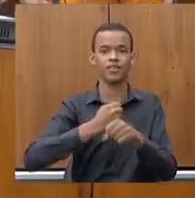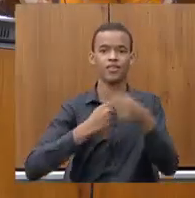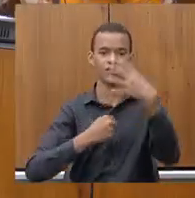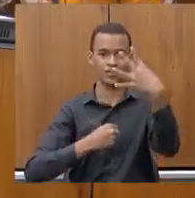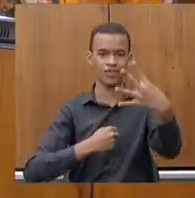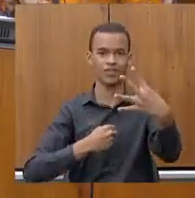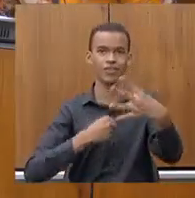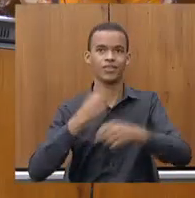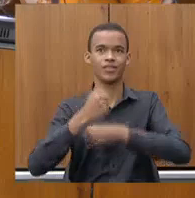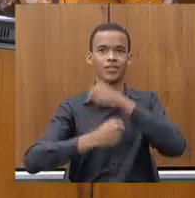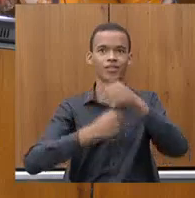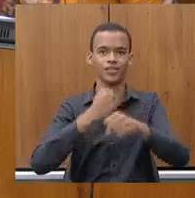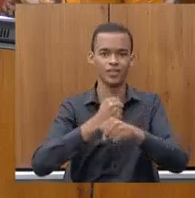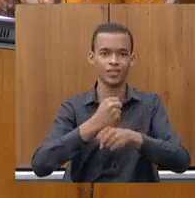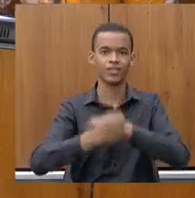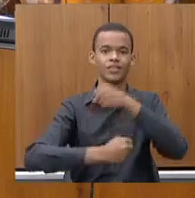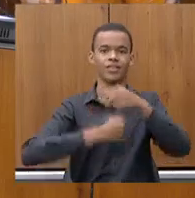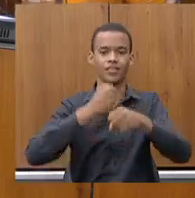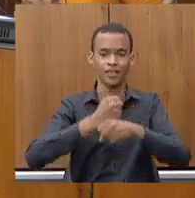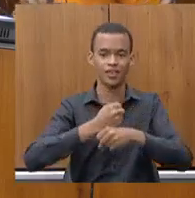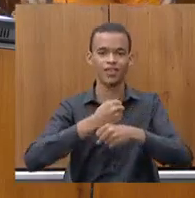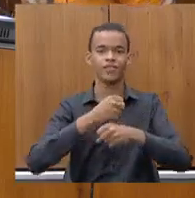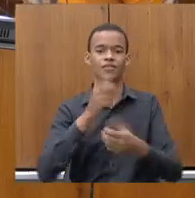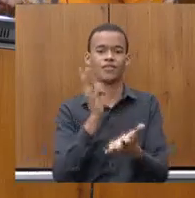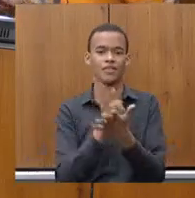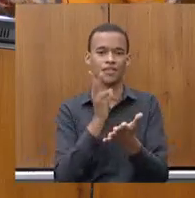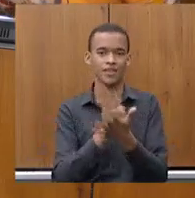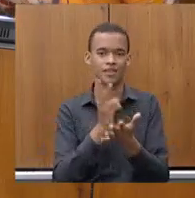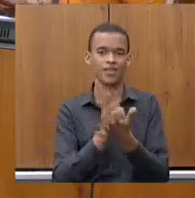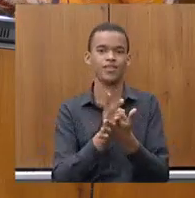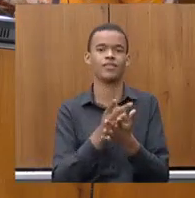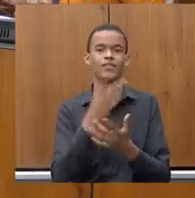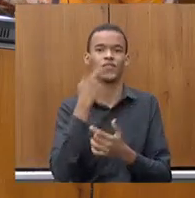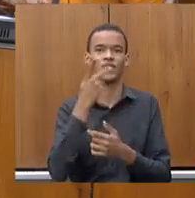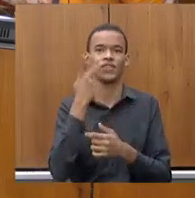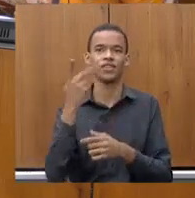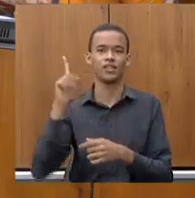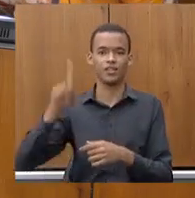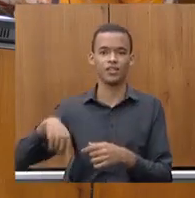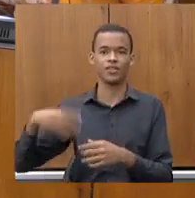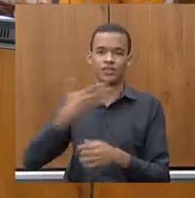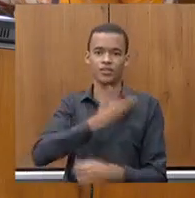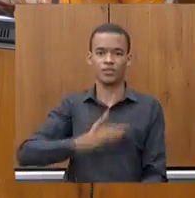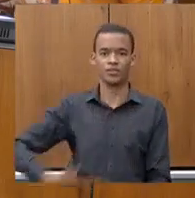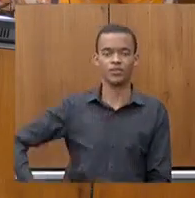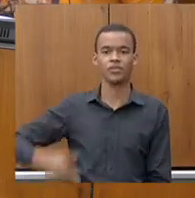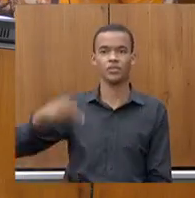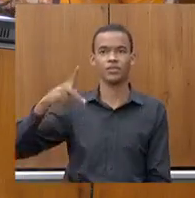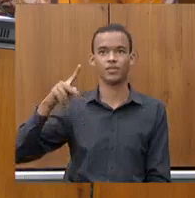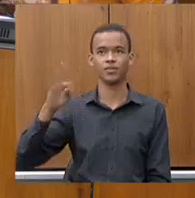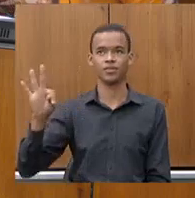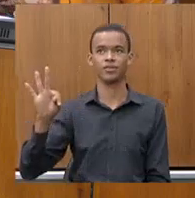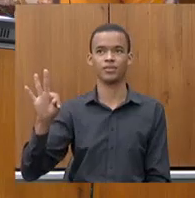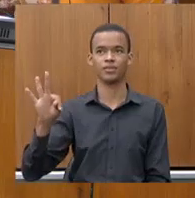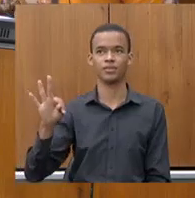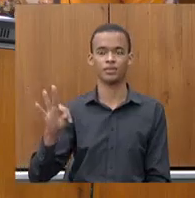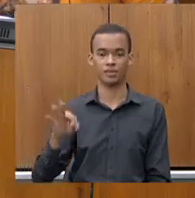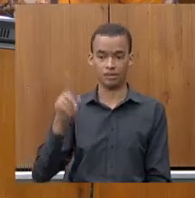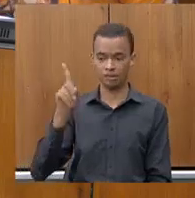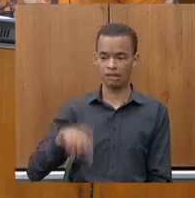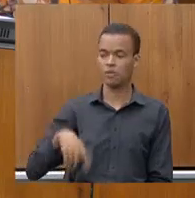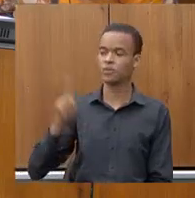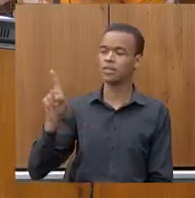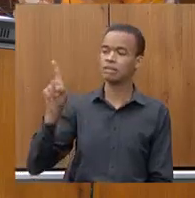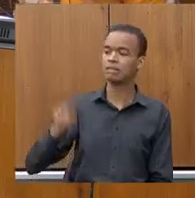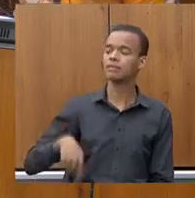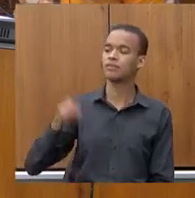próximos quatro anos, ouvindo de um governo de seis anos atrás? É herança maldita. gente não pode esquecer da herança maldita. Será que vai ser